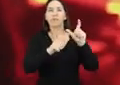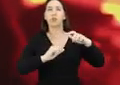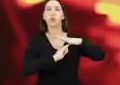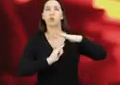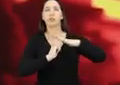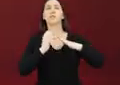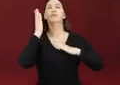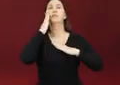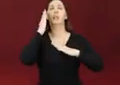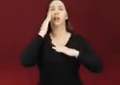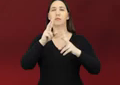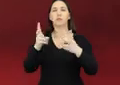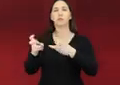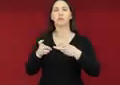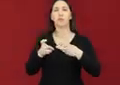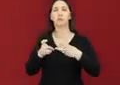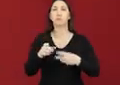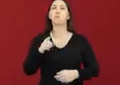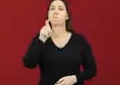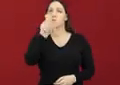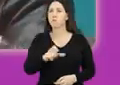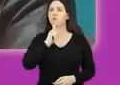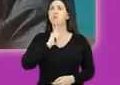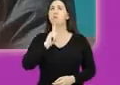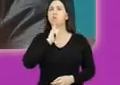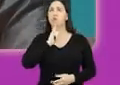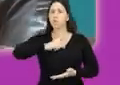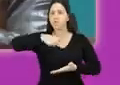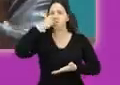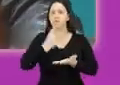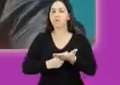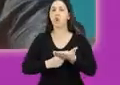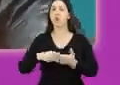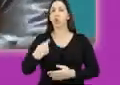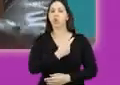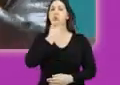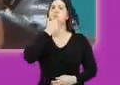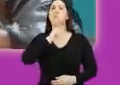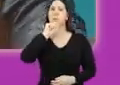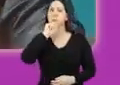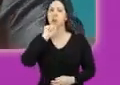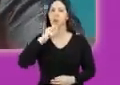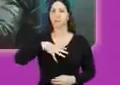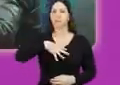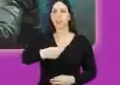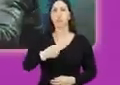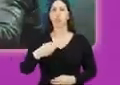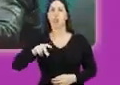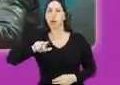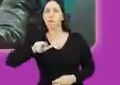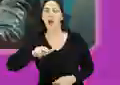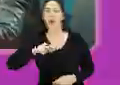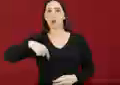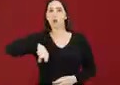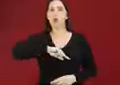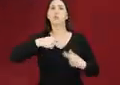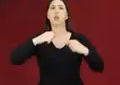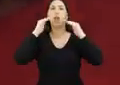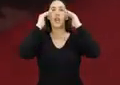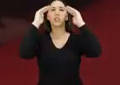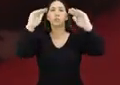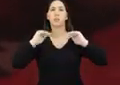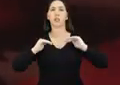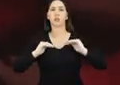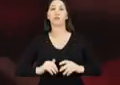isso. Eu sei do comprometimento do senhor com essa pauta. Nós somos mães, nós somos filhas, nós somos irmãs, nós precisamos de respeito.